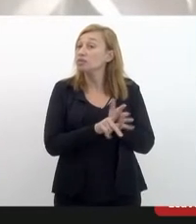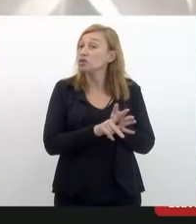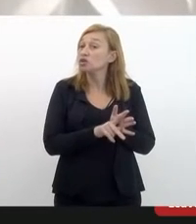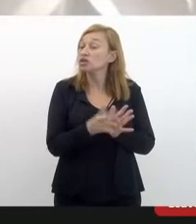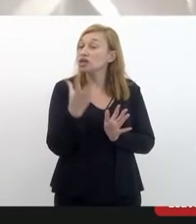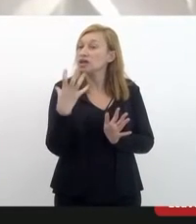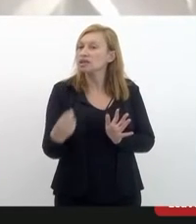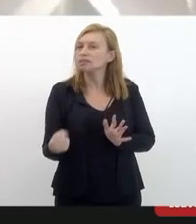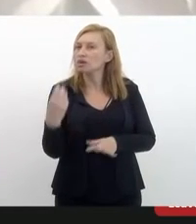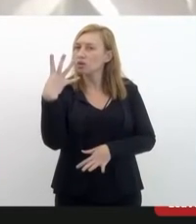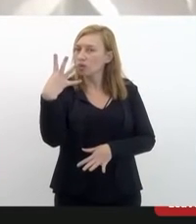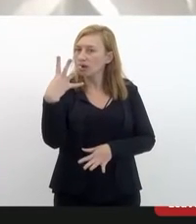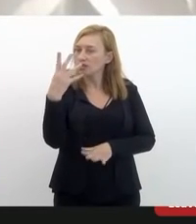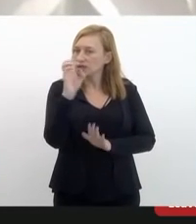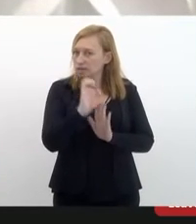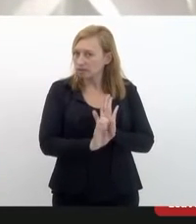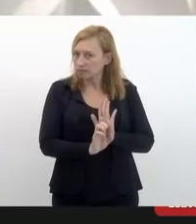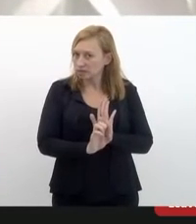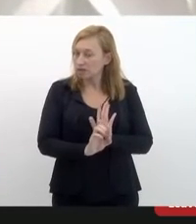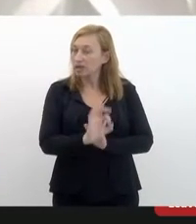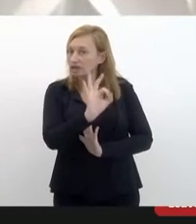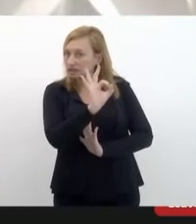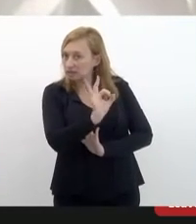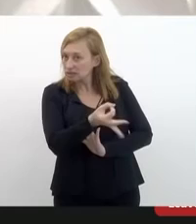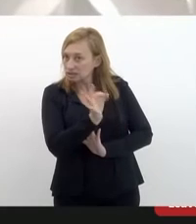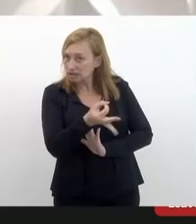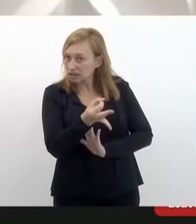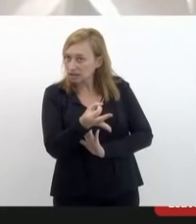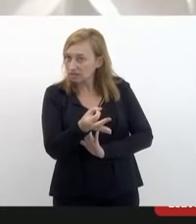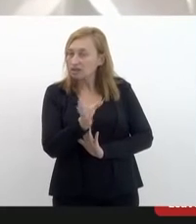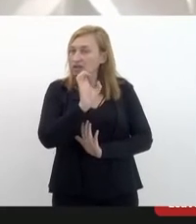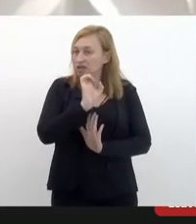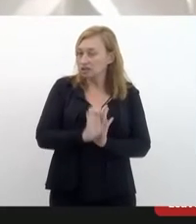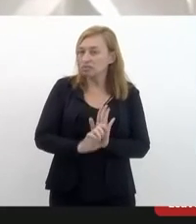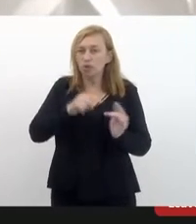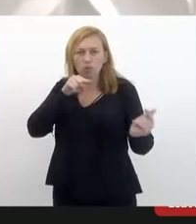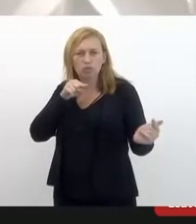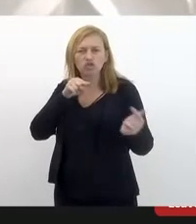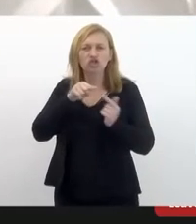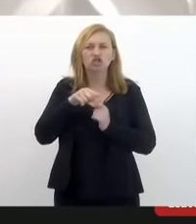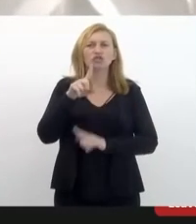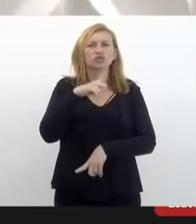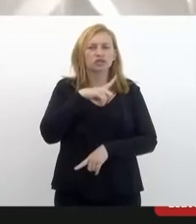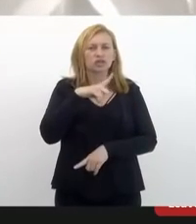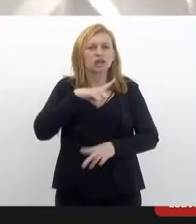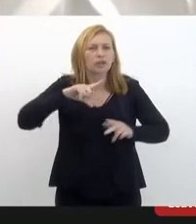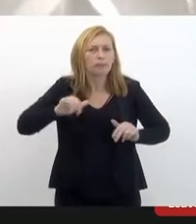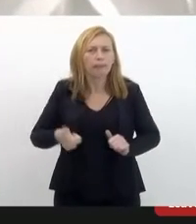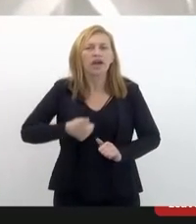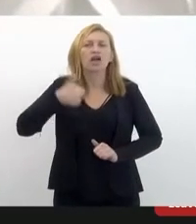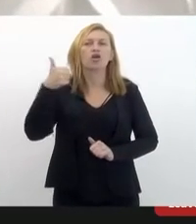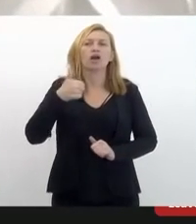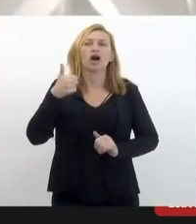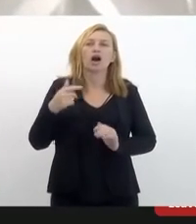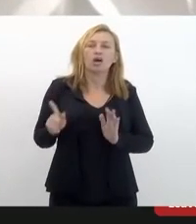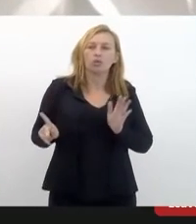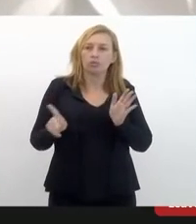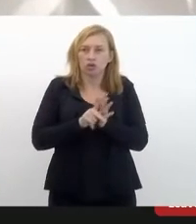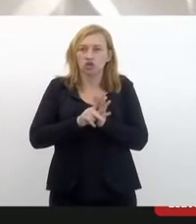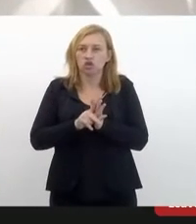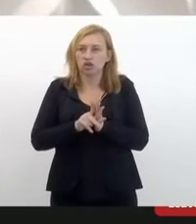recebeu quatro emendas. É óbvio que as emendas têm como objetivo aperfeiçoar o projeto.